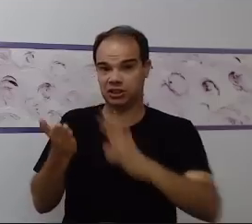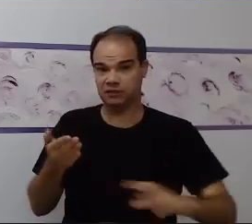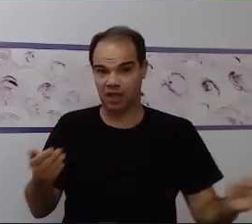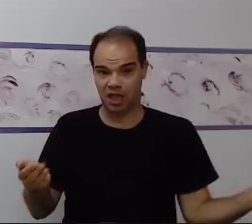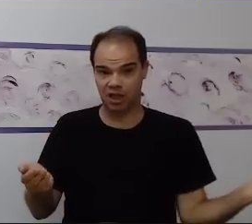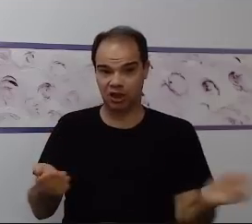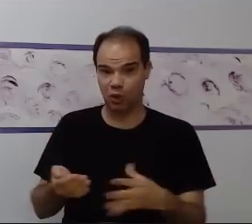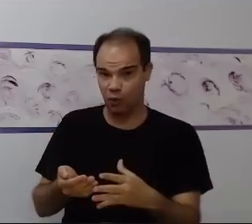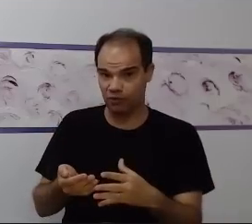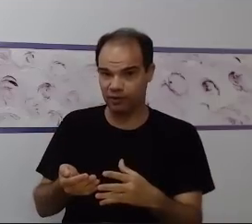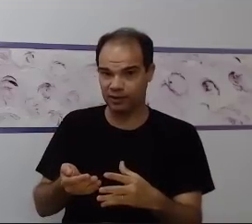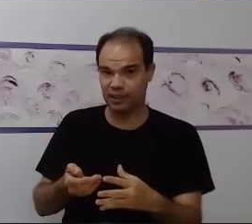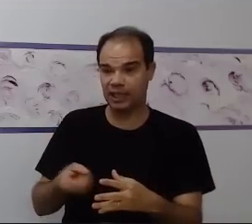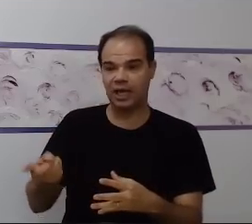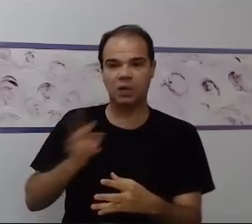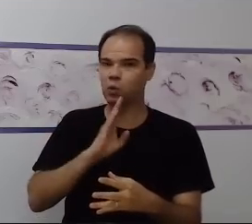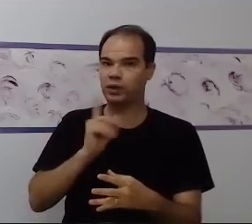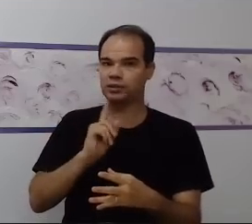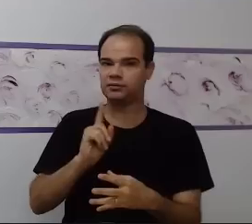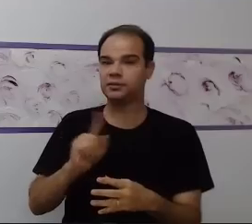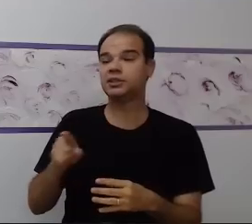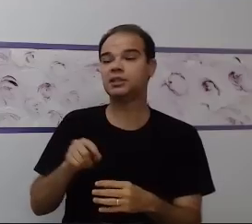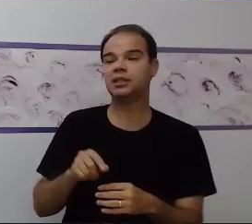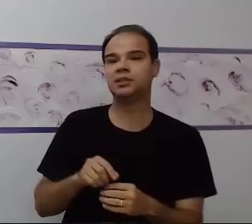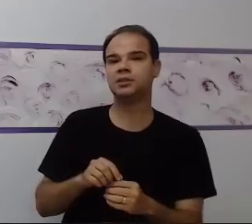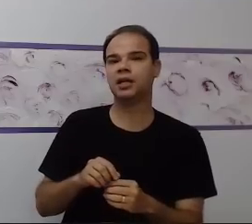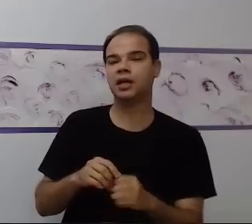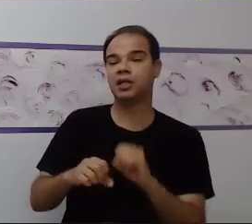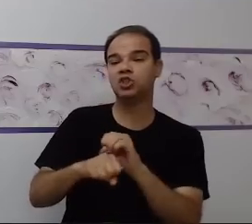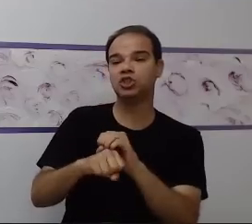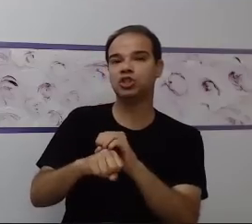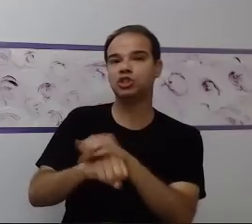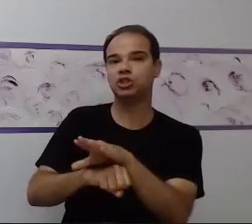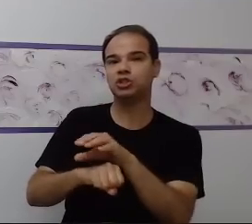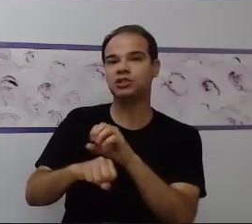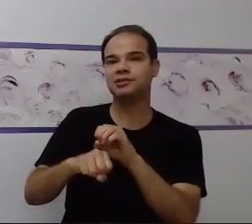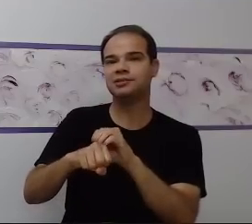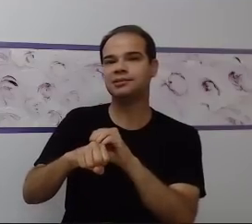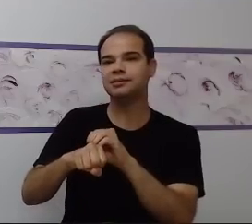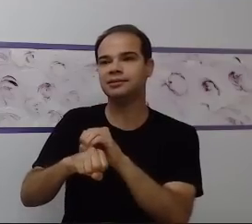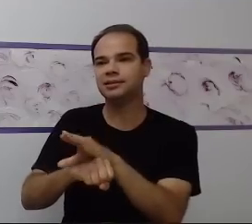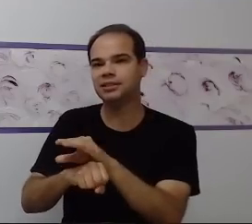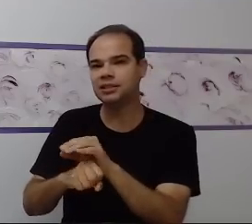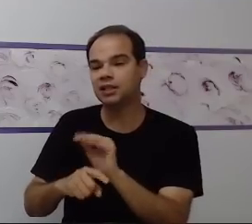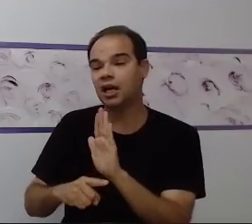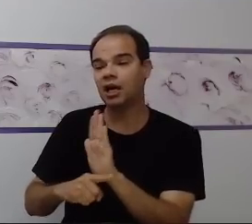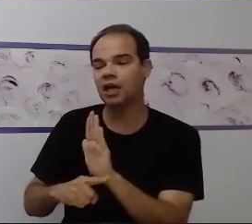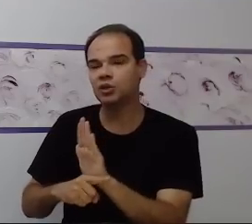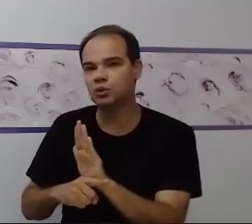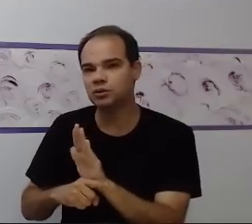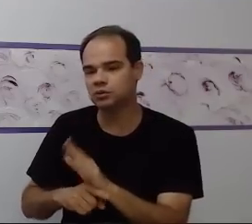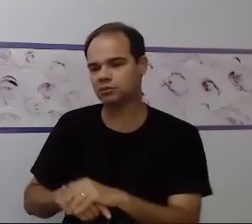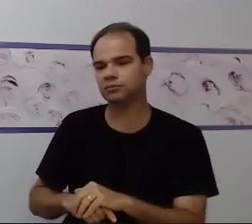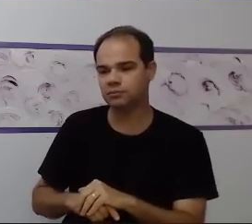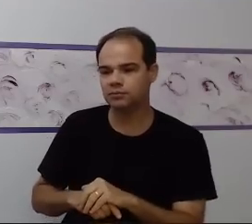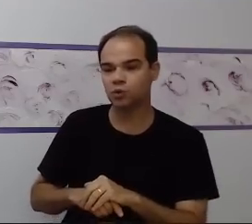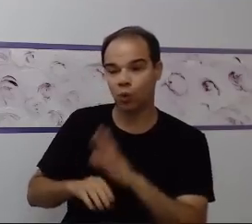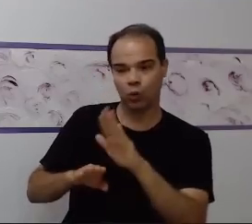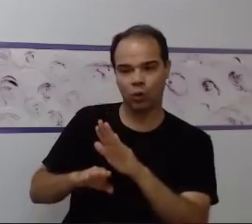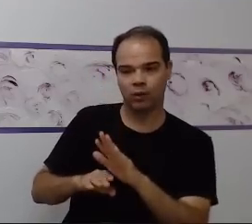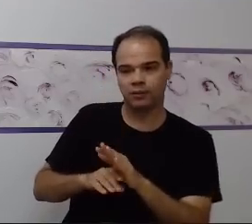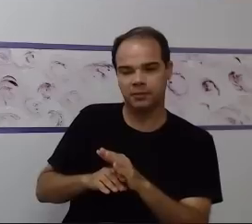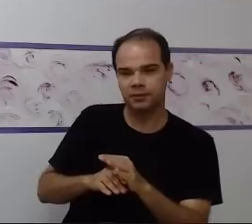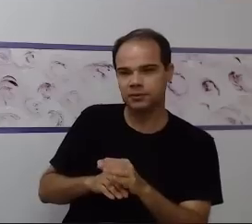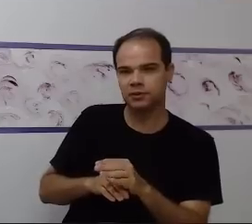pista, porque às vezes eu preciso de uma outra pista visual para que ele consiga fazer. Então, eu também vou disponibilizar da mesma maneira